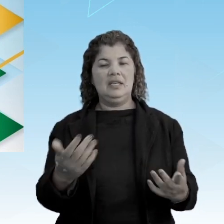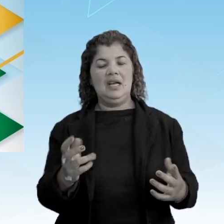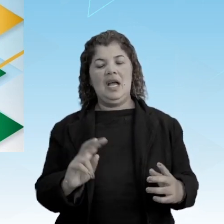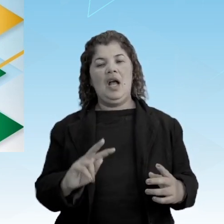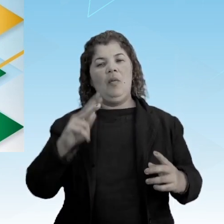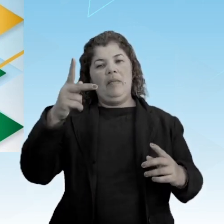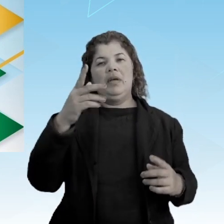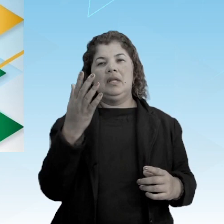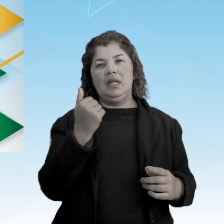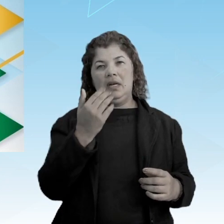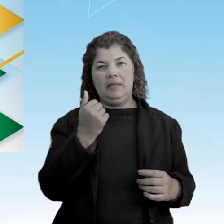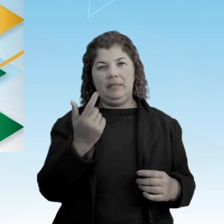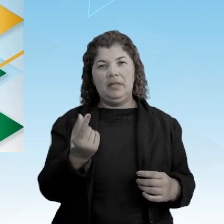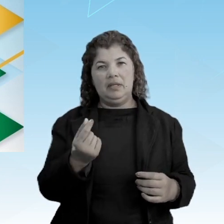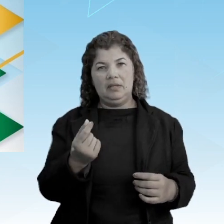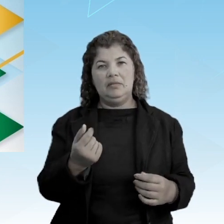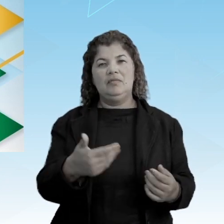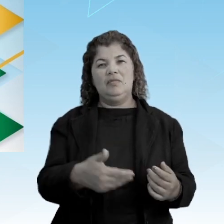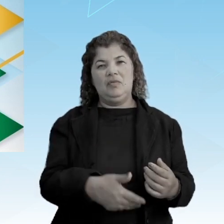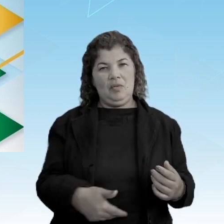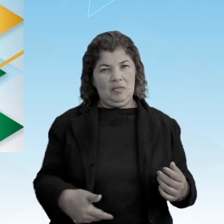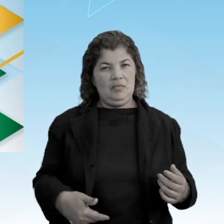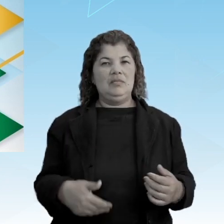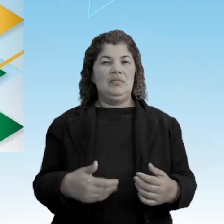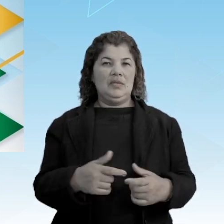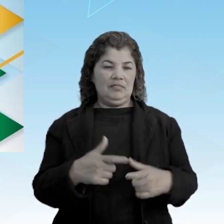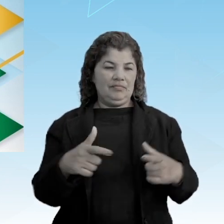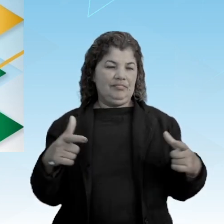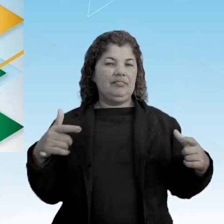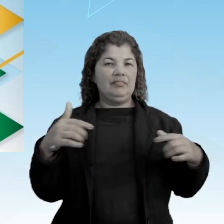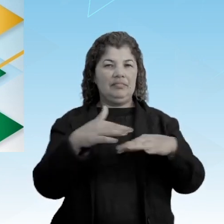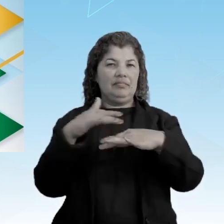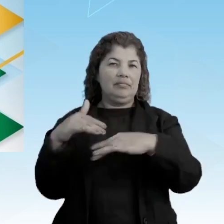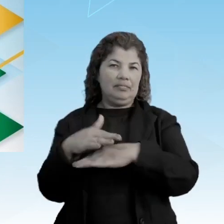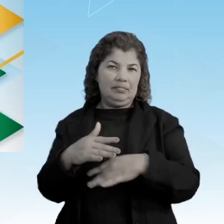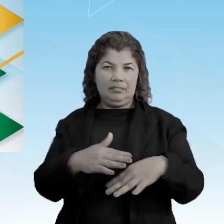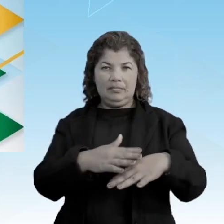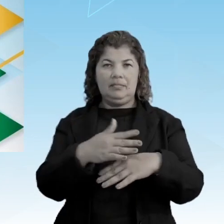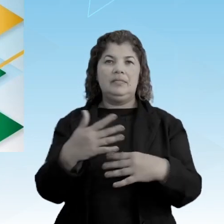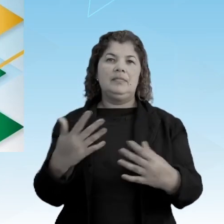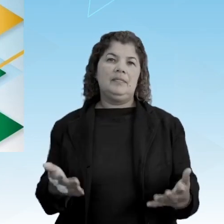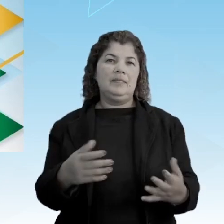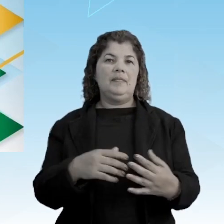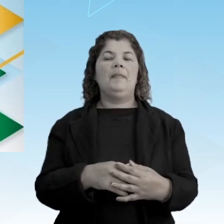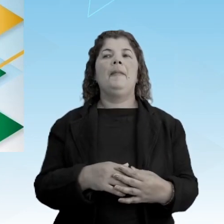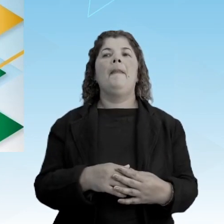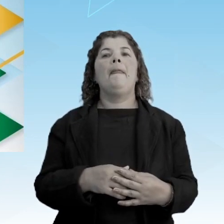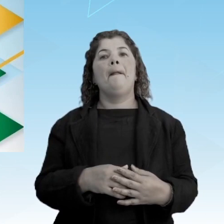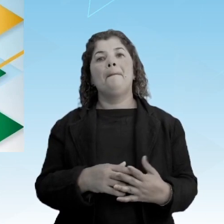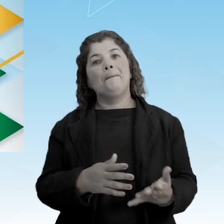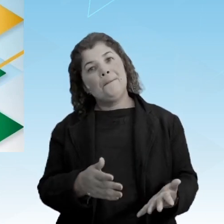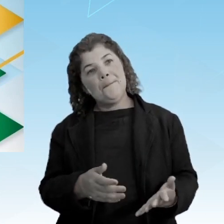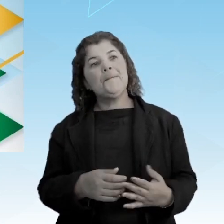dos alimentos e fomos nas cidades, né? Mas cabe destacar,